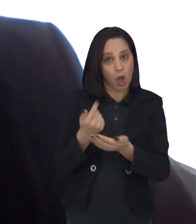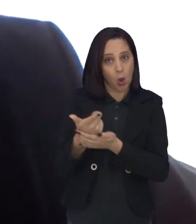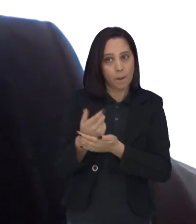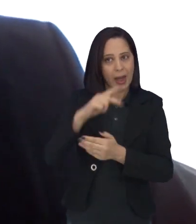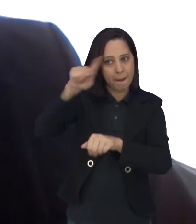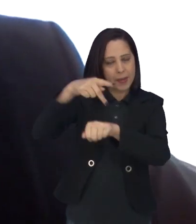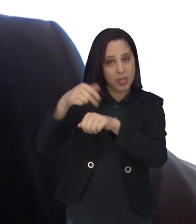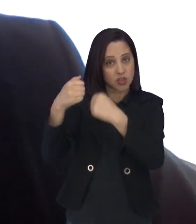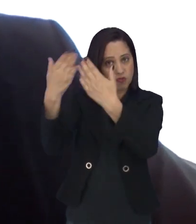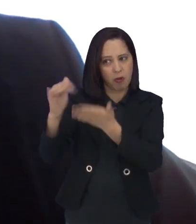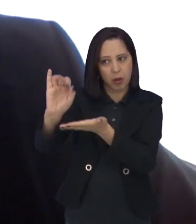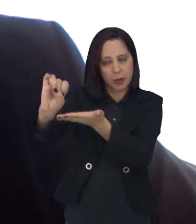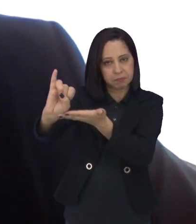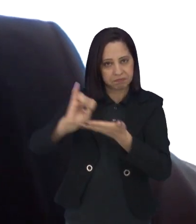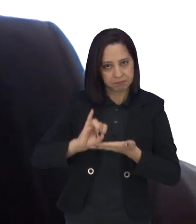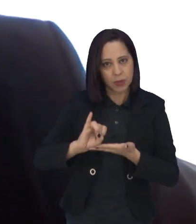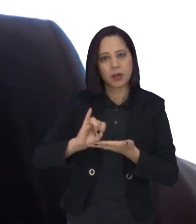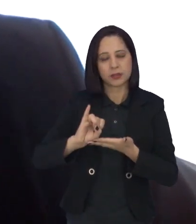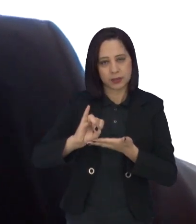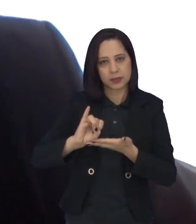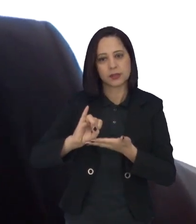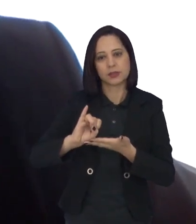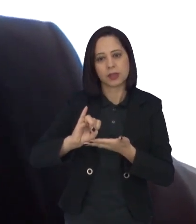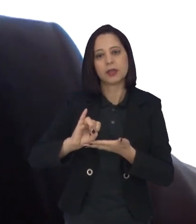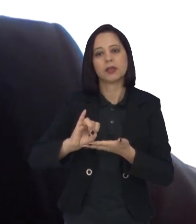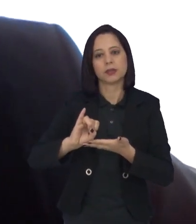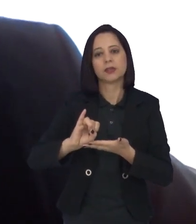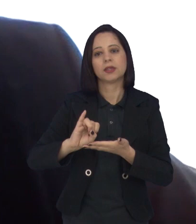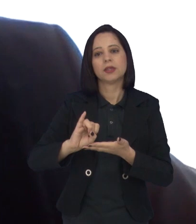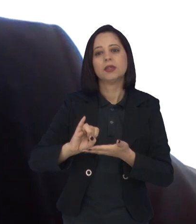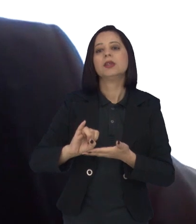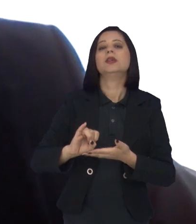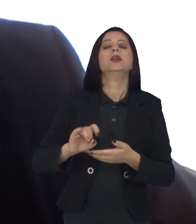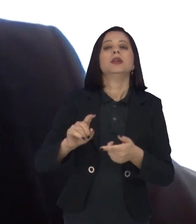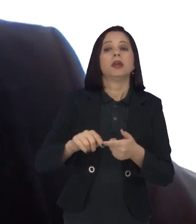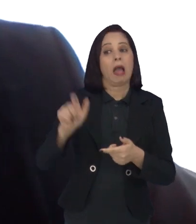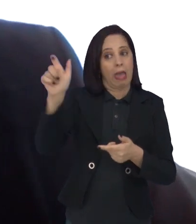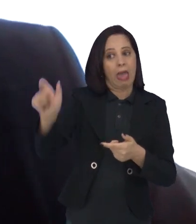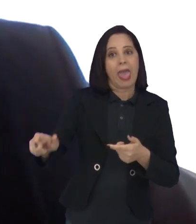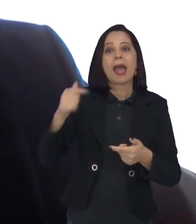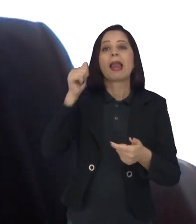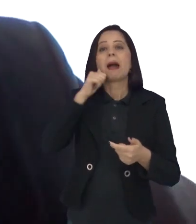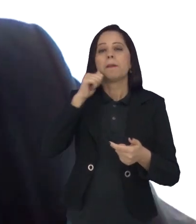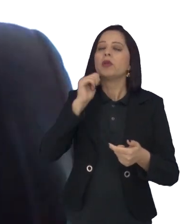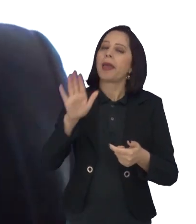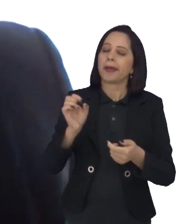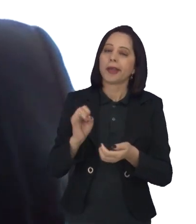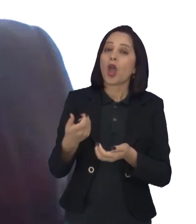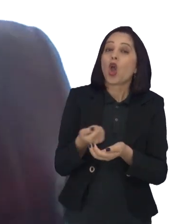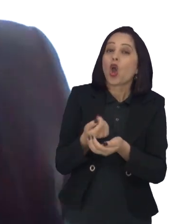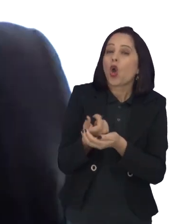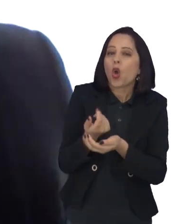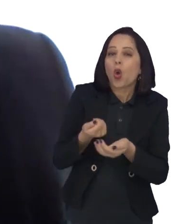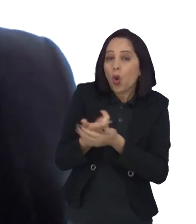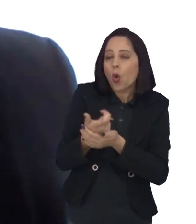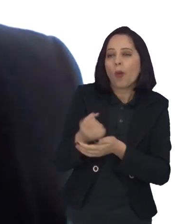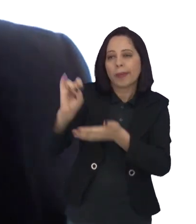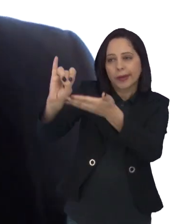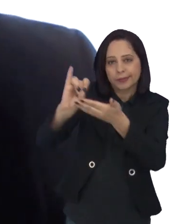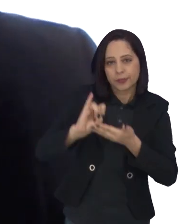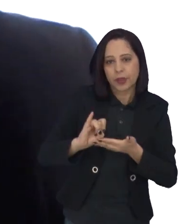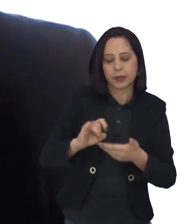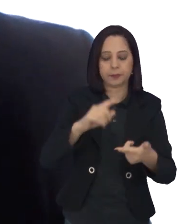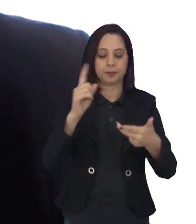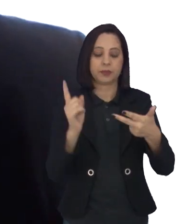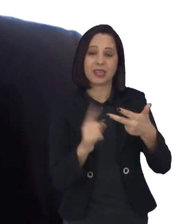que é o que faz a pessoa que foi entrevistada na reportagem. Também existe a